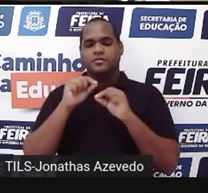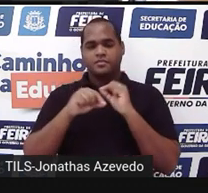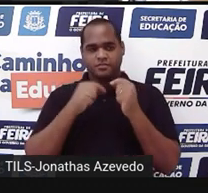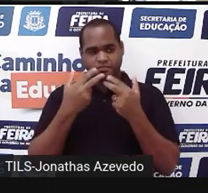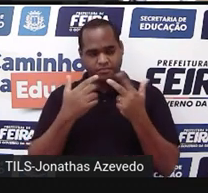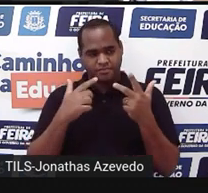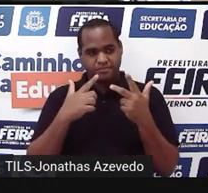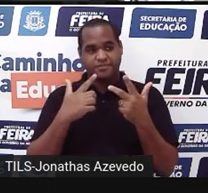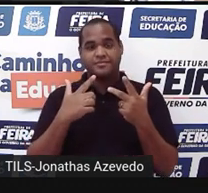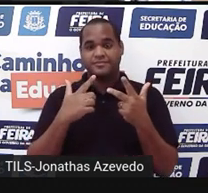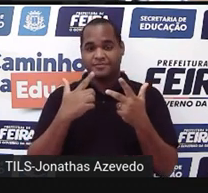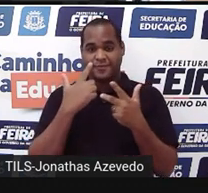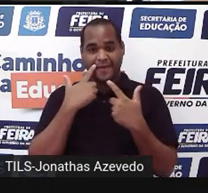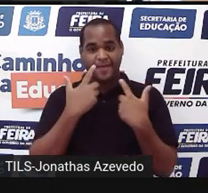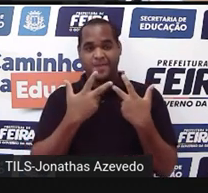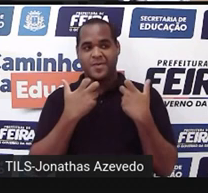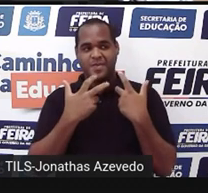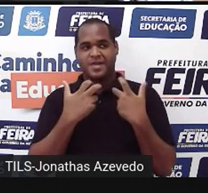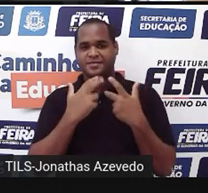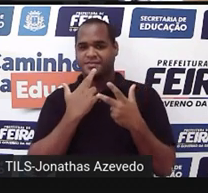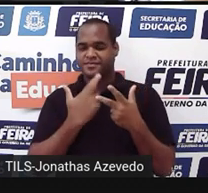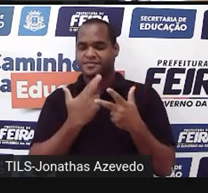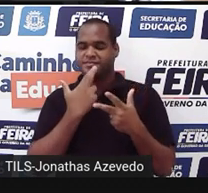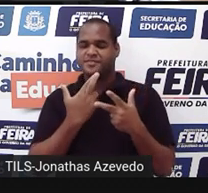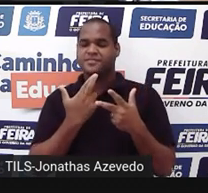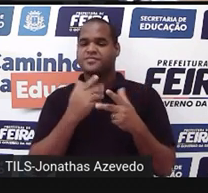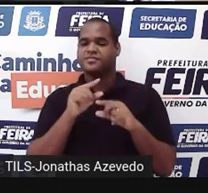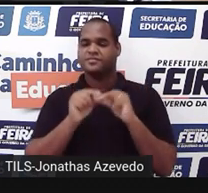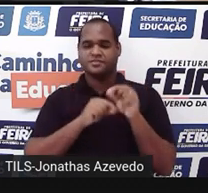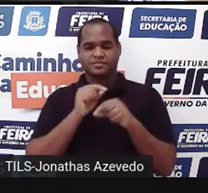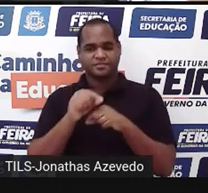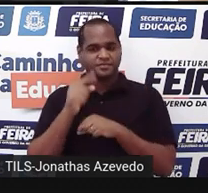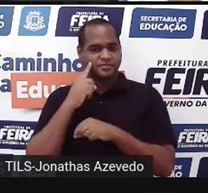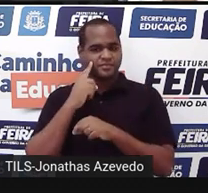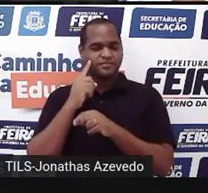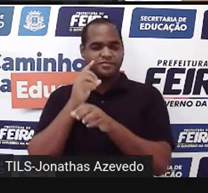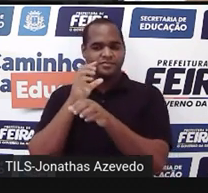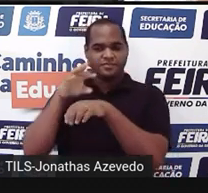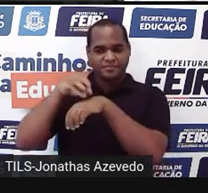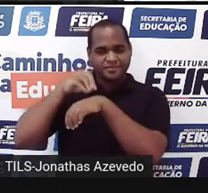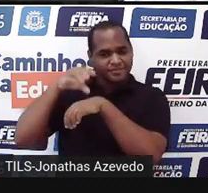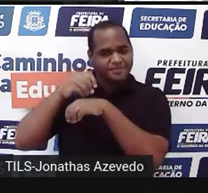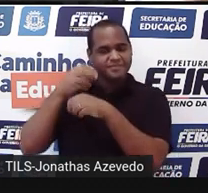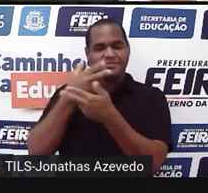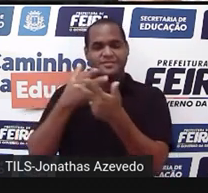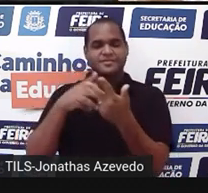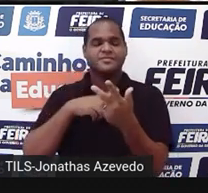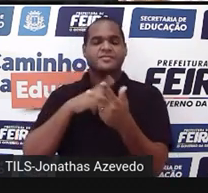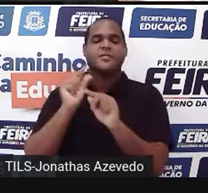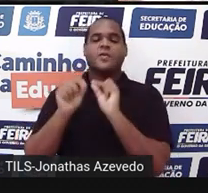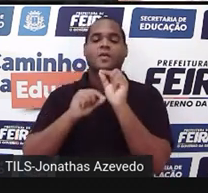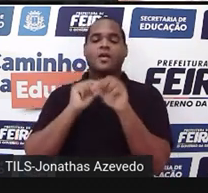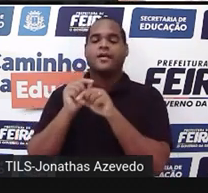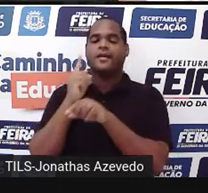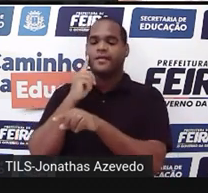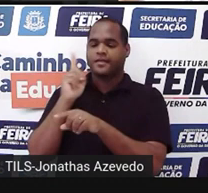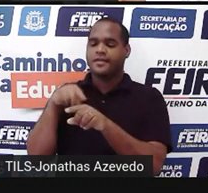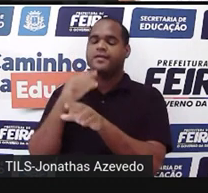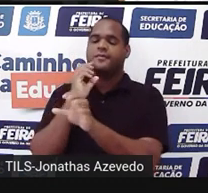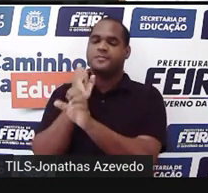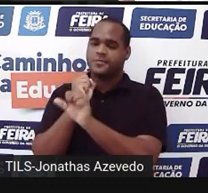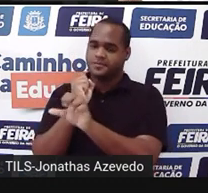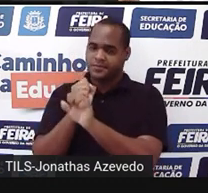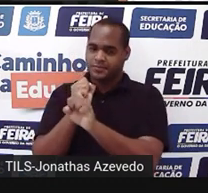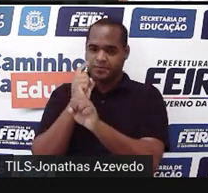Olha só, se liga na resposta. A gente pega o seguinte, pega uma certa quantidade daqueles cubinhos e